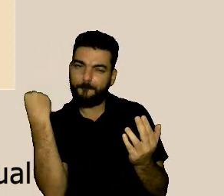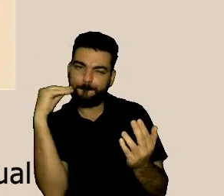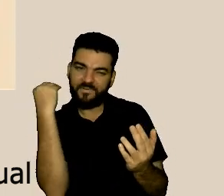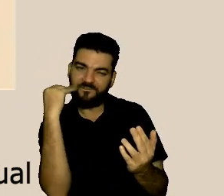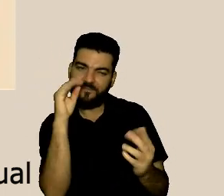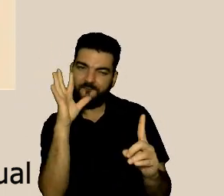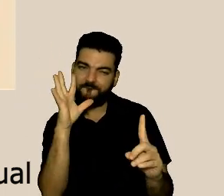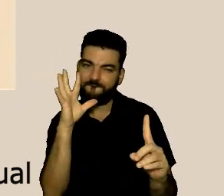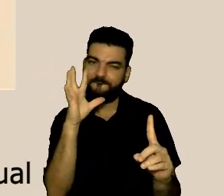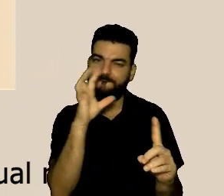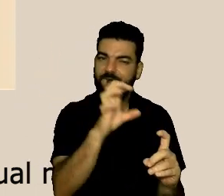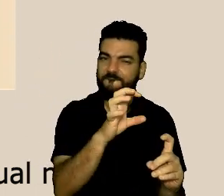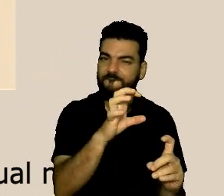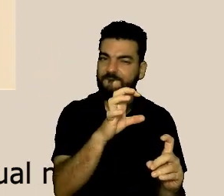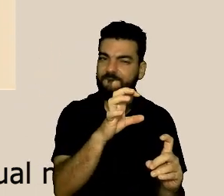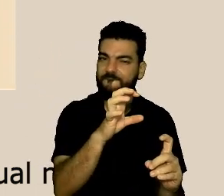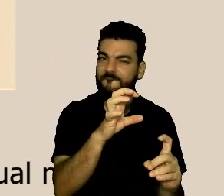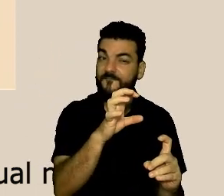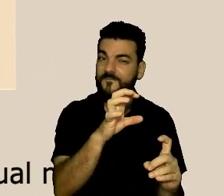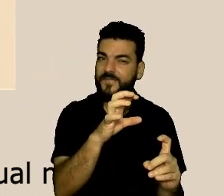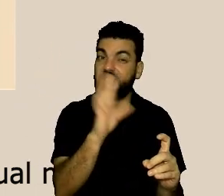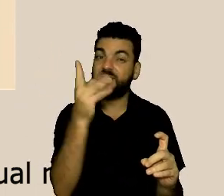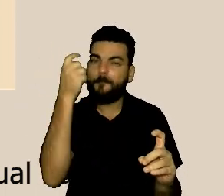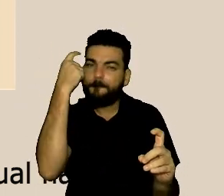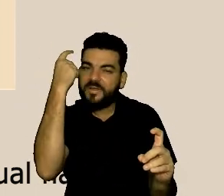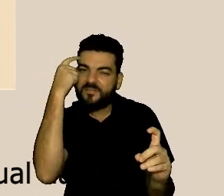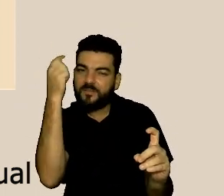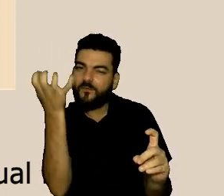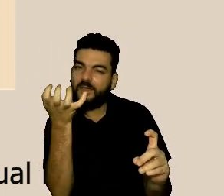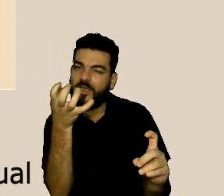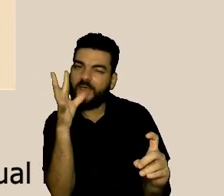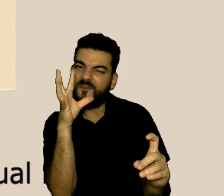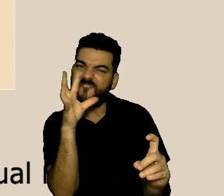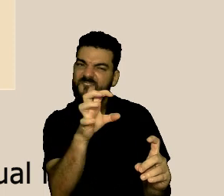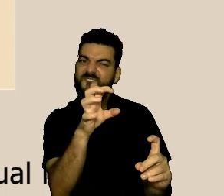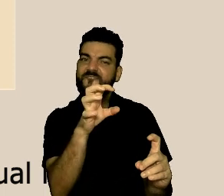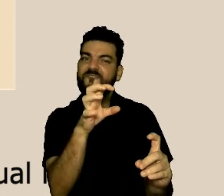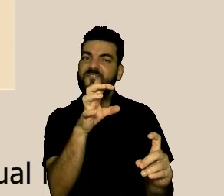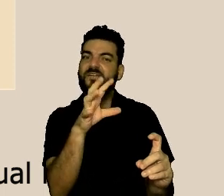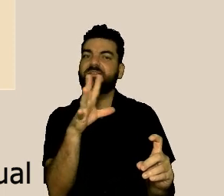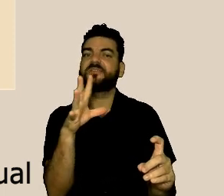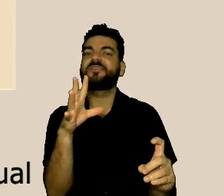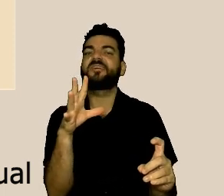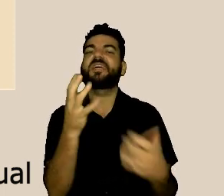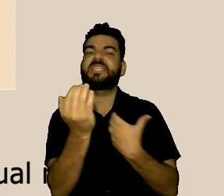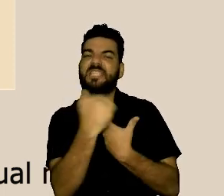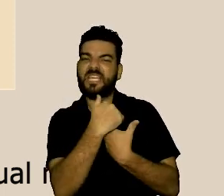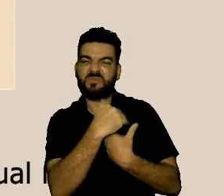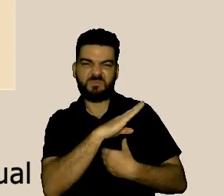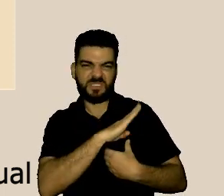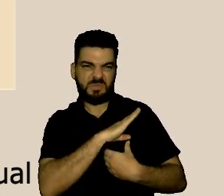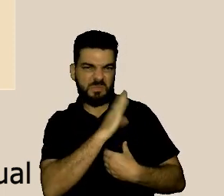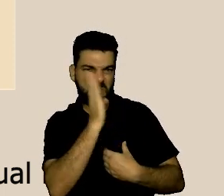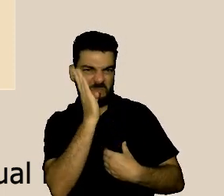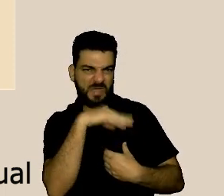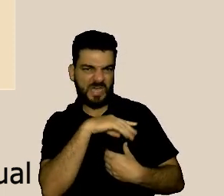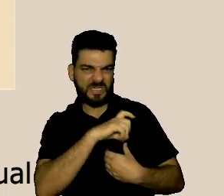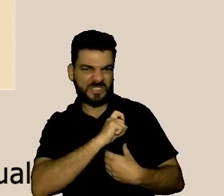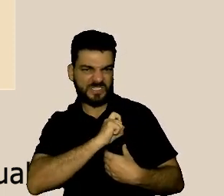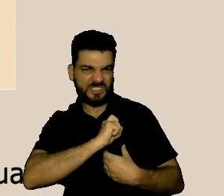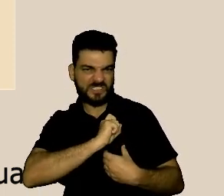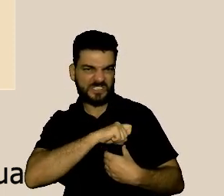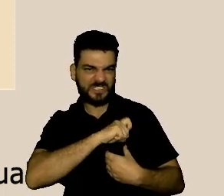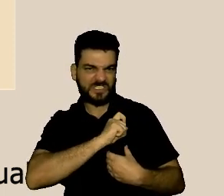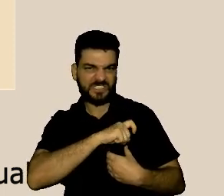com essa perspectiva da perversão mesmo, é uma frieza moral